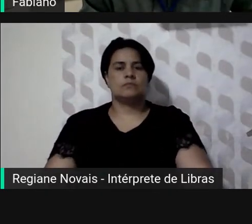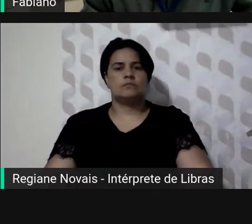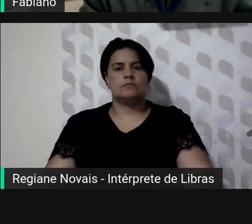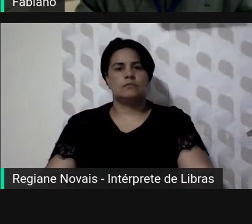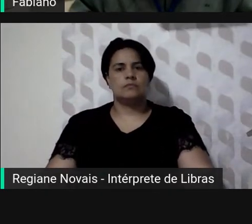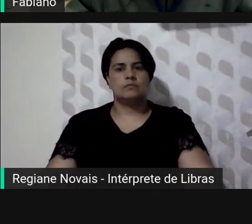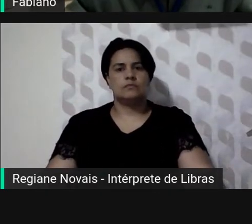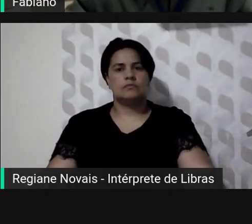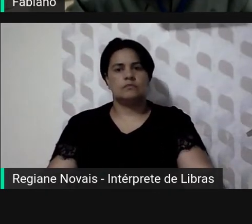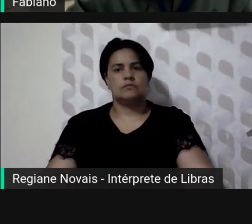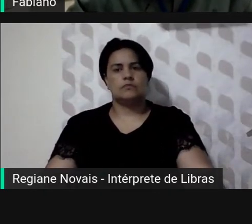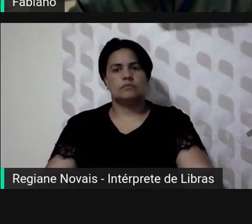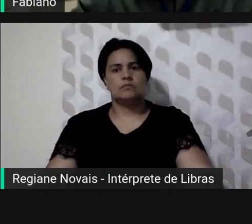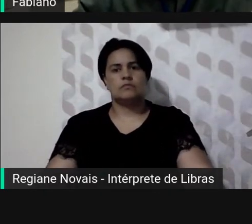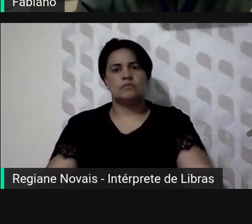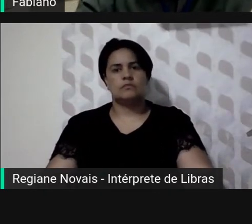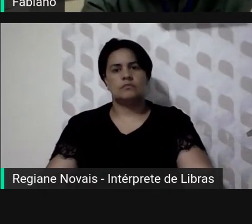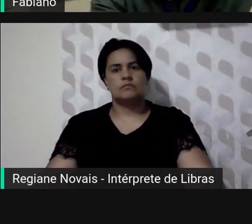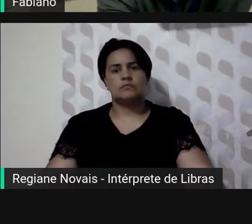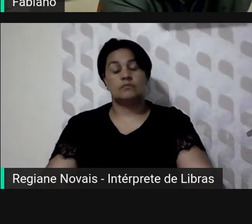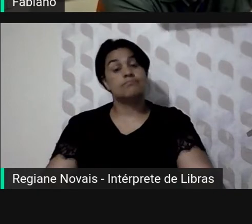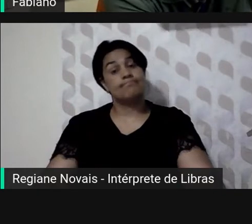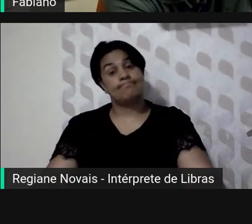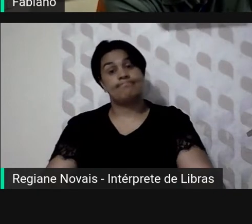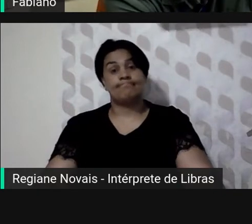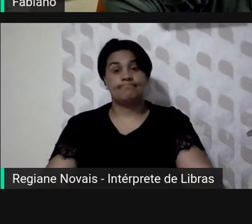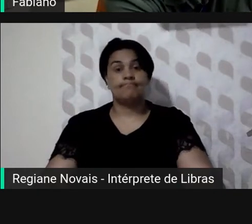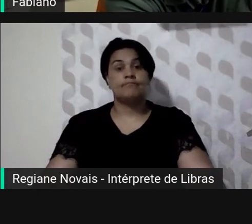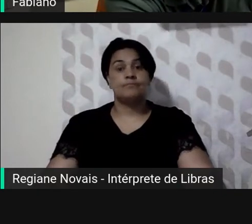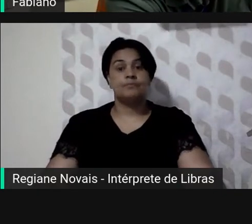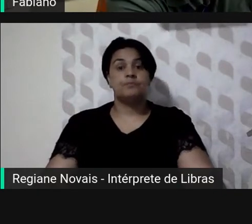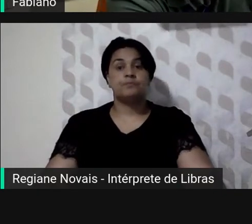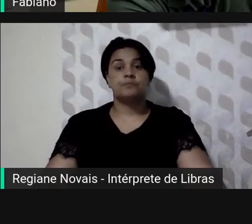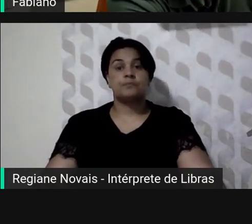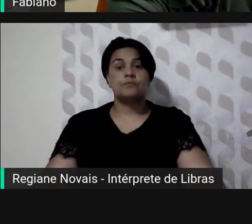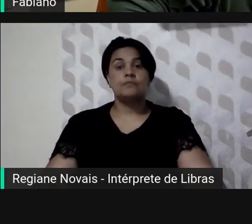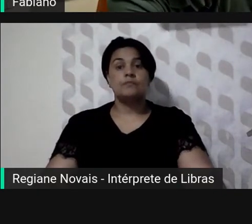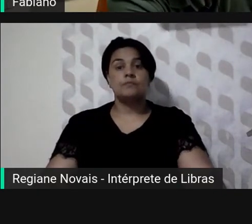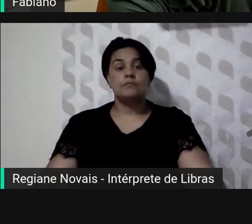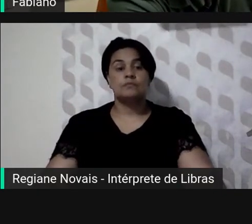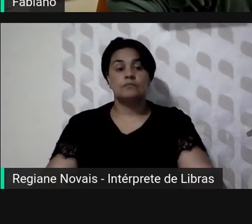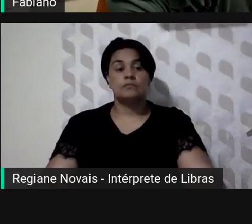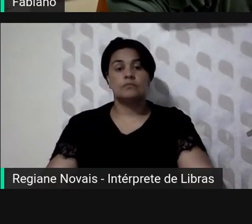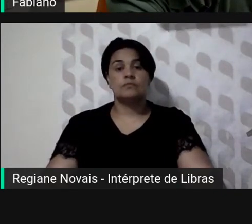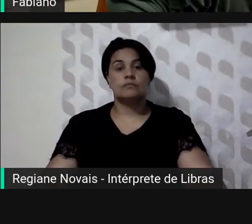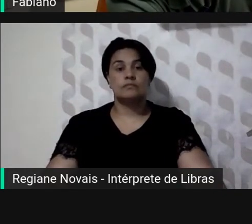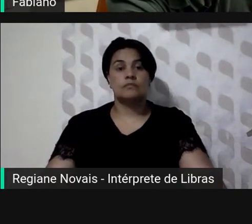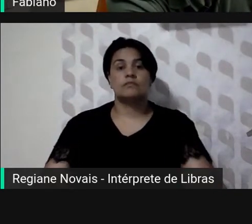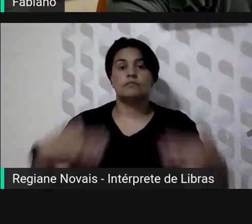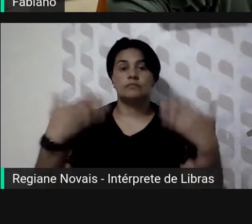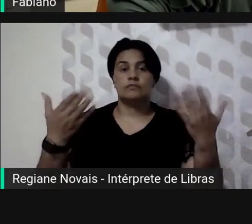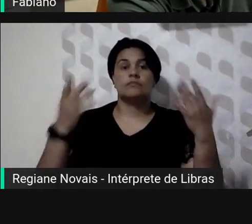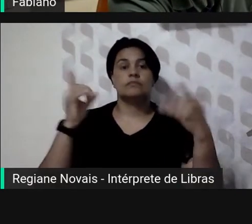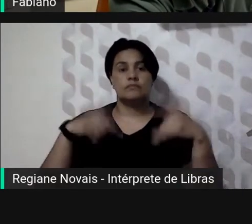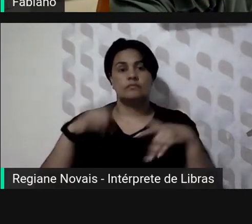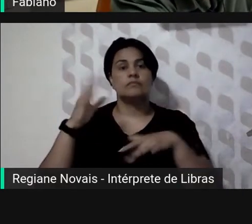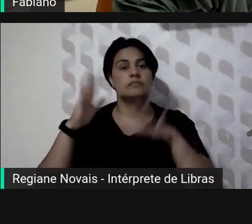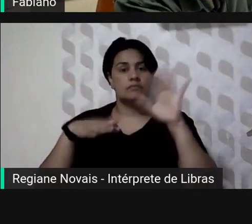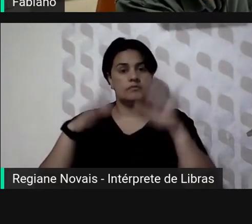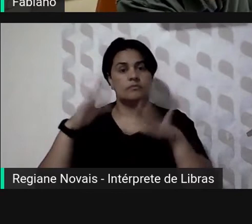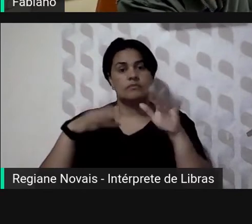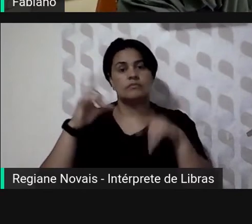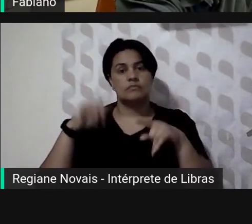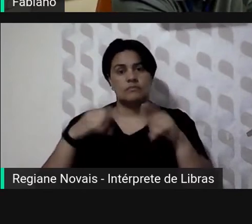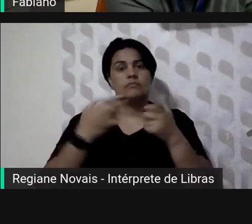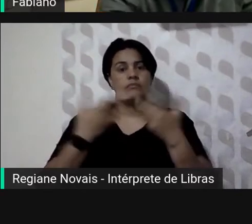sim a questão da viabilidade talvez seja um dos pontos principais aí porque é claro que é possível